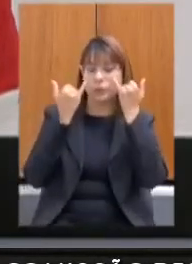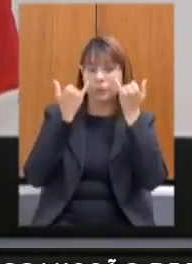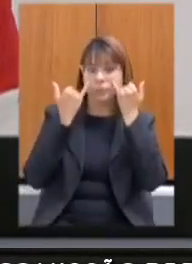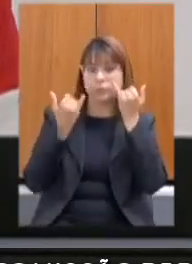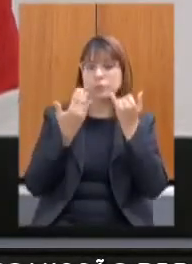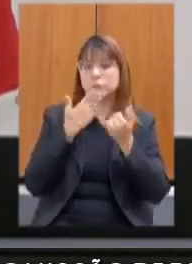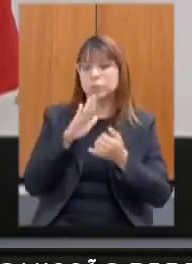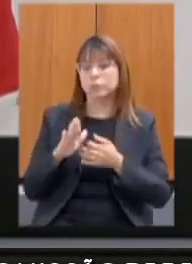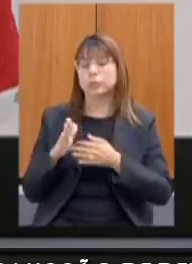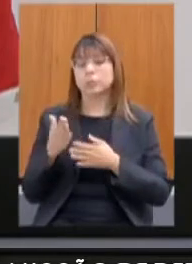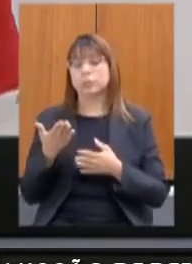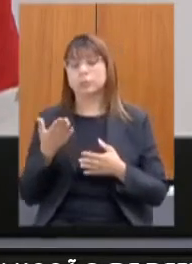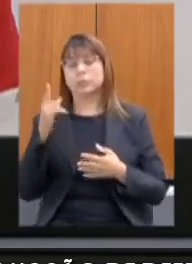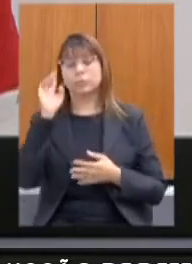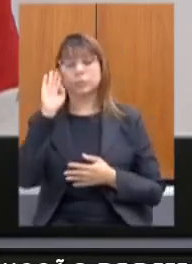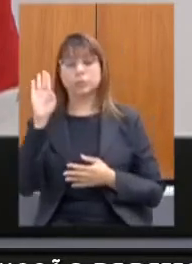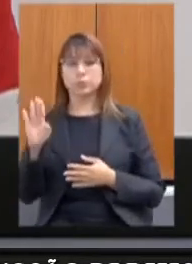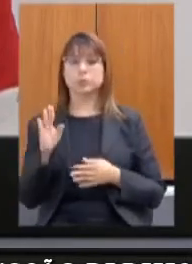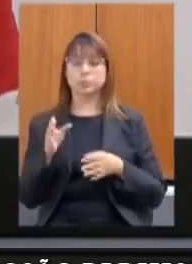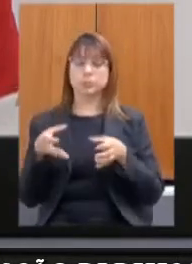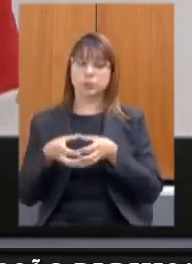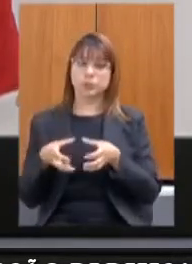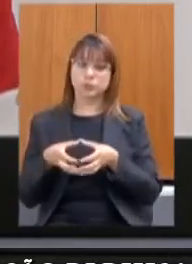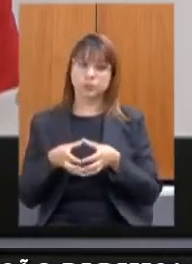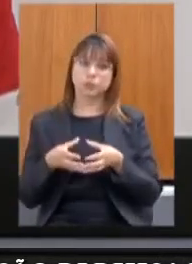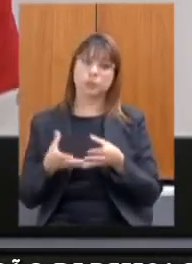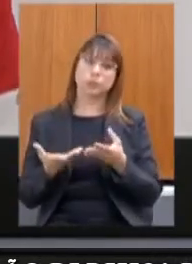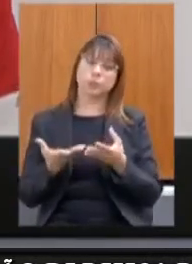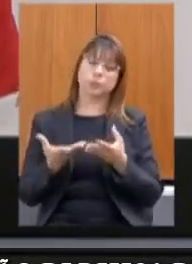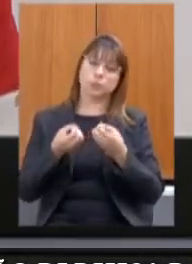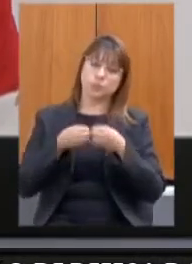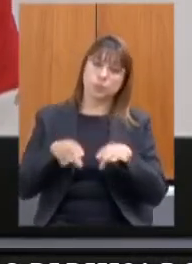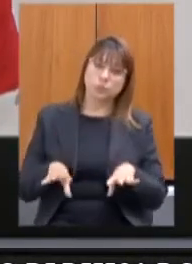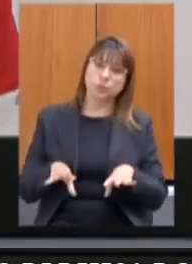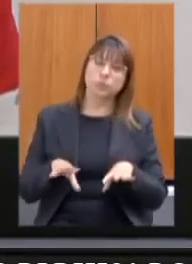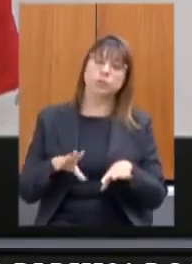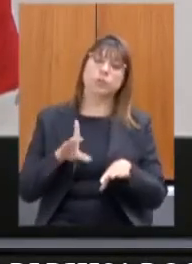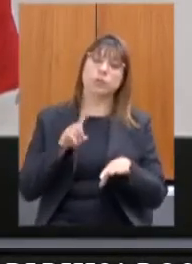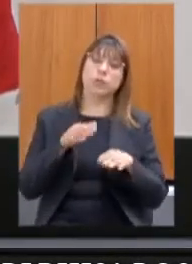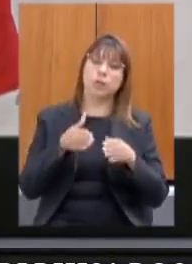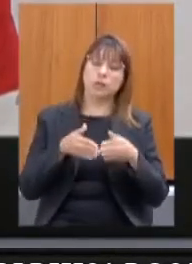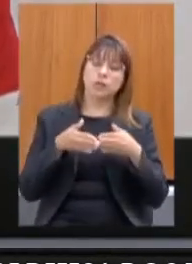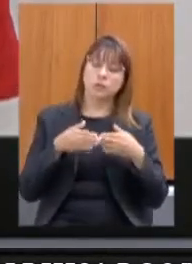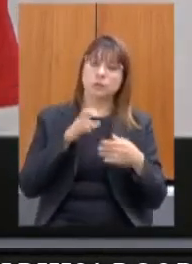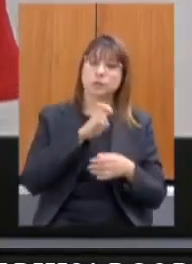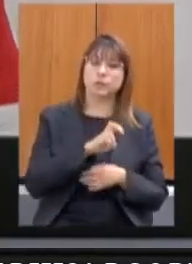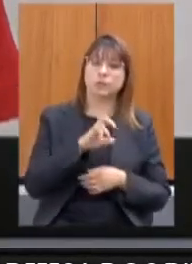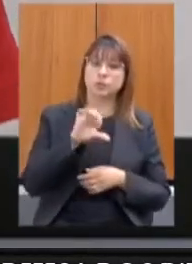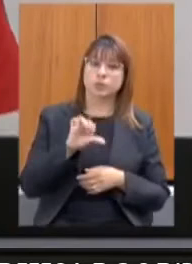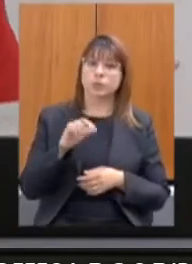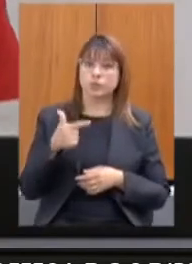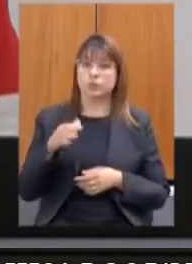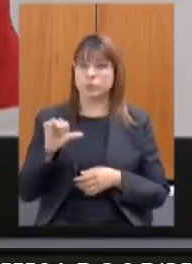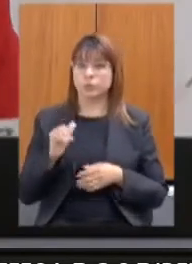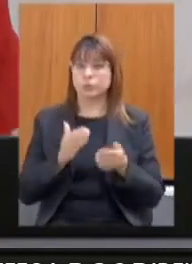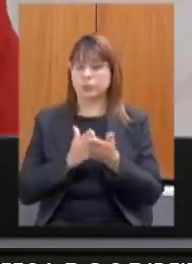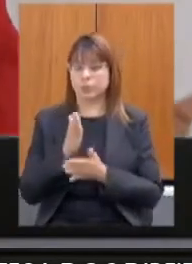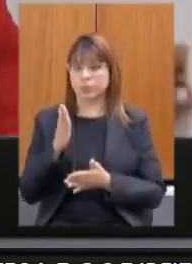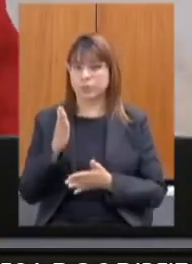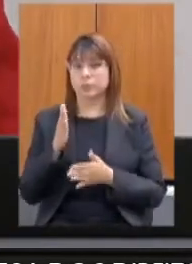atingidos reitero-se ainda os termos do requerimento 5.989.2020 aprovado pela Assembleia